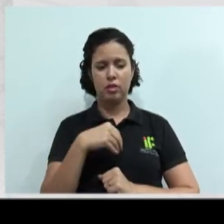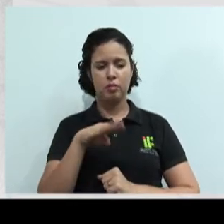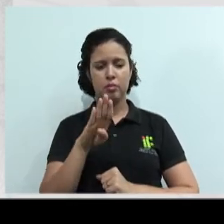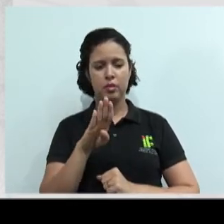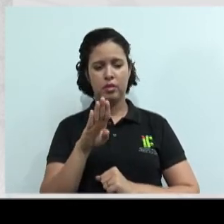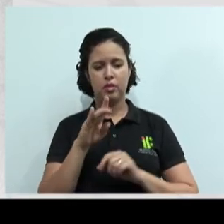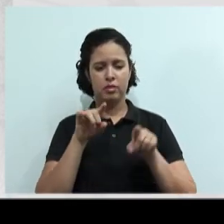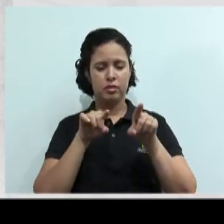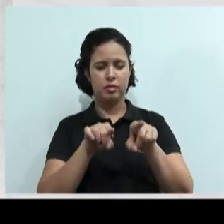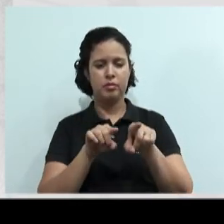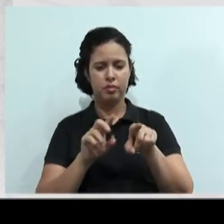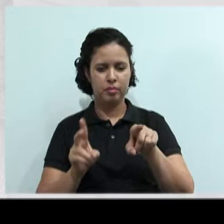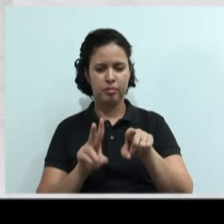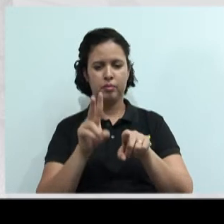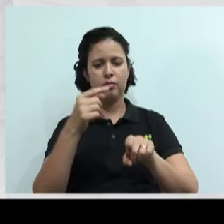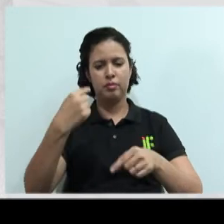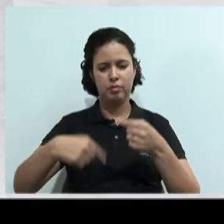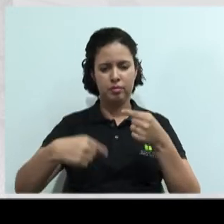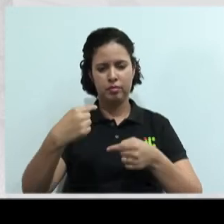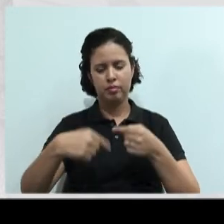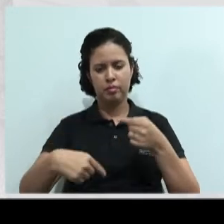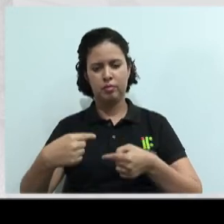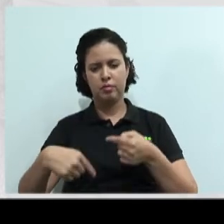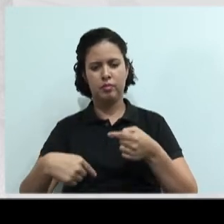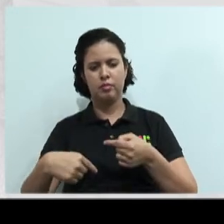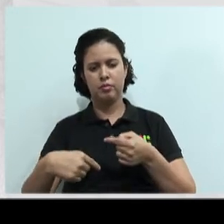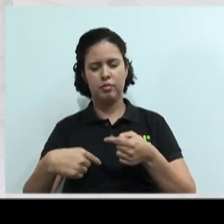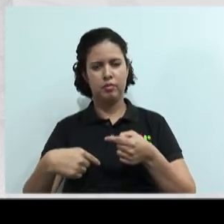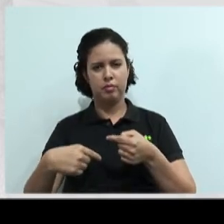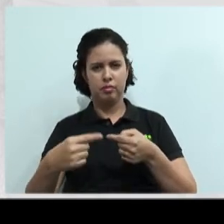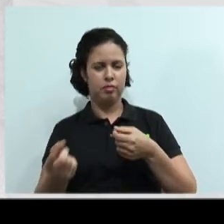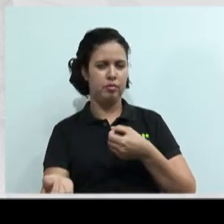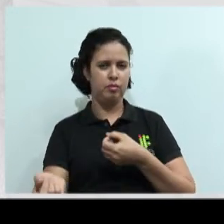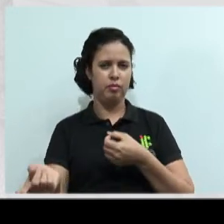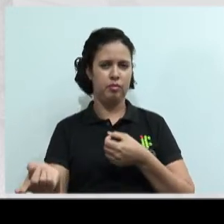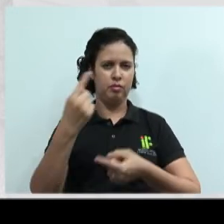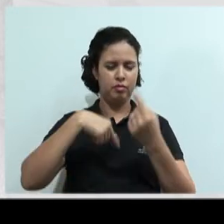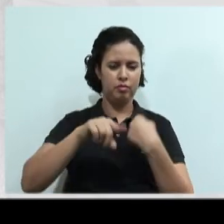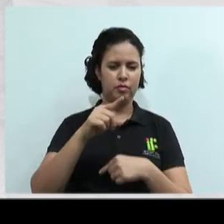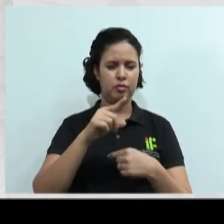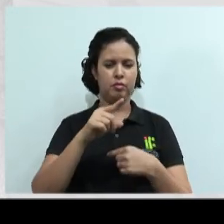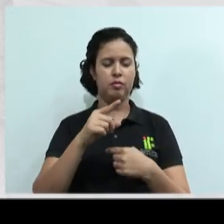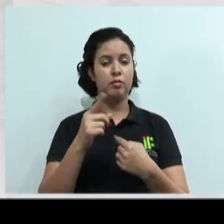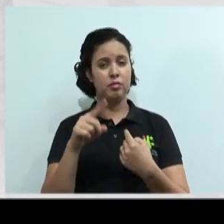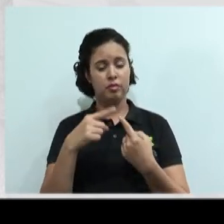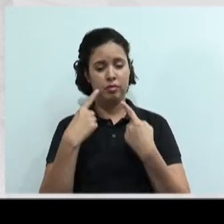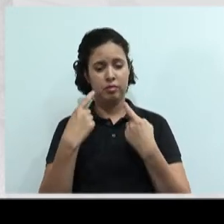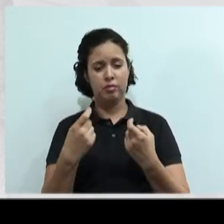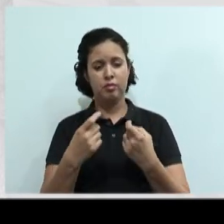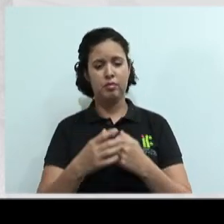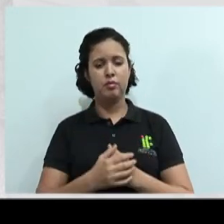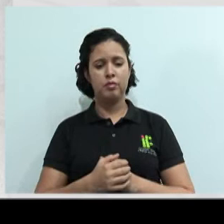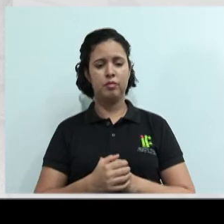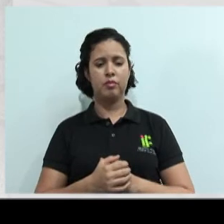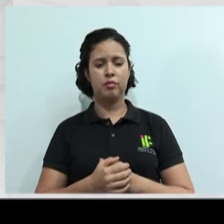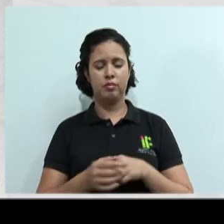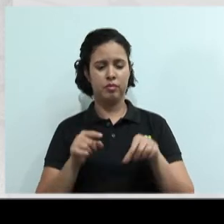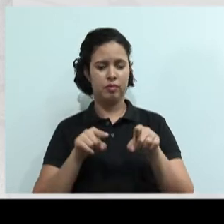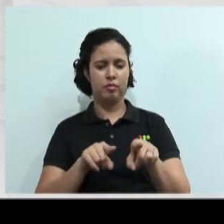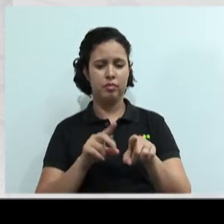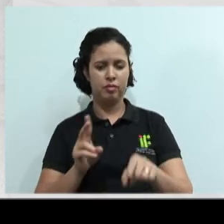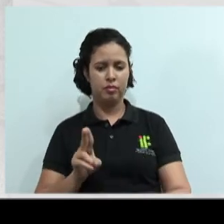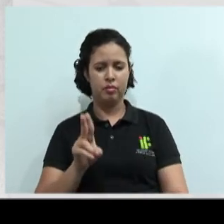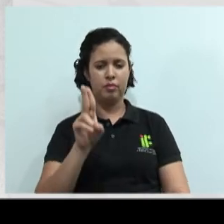Alinhamento, valores, políticas de ressarcimento, né? Tudo isso é interessante, claro. Olha a letra C. Alinhamento,